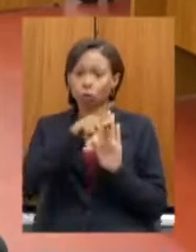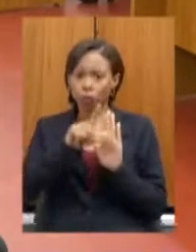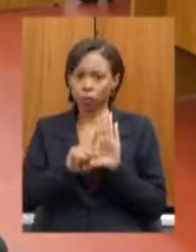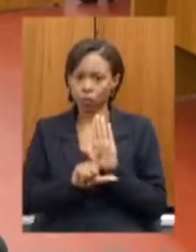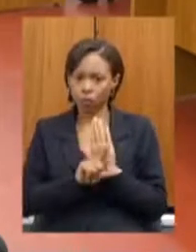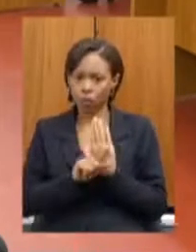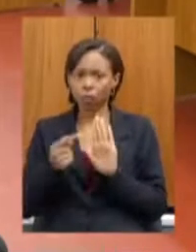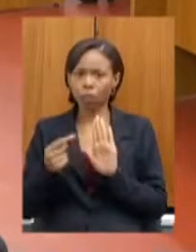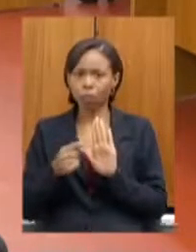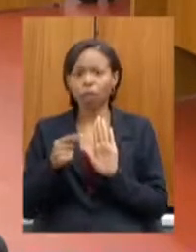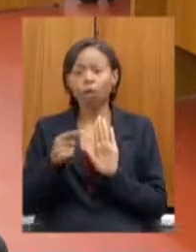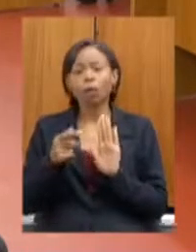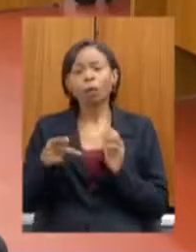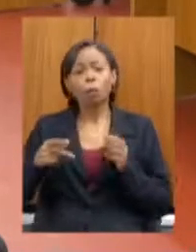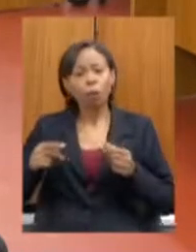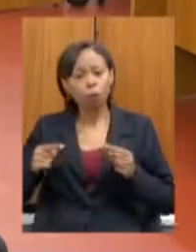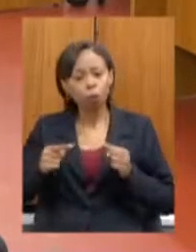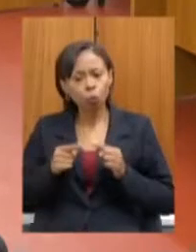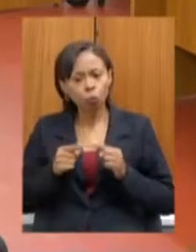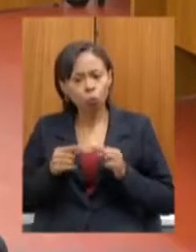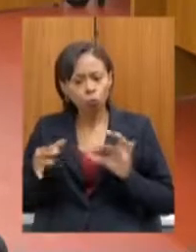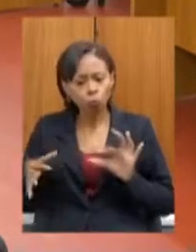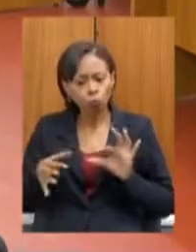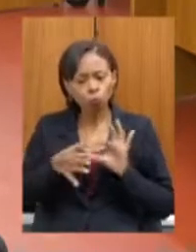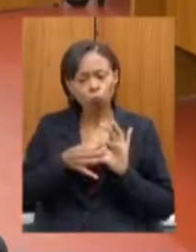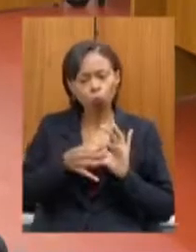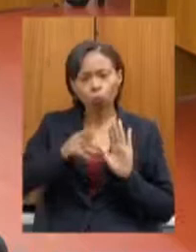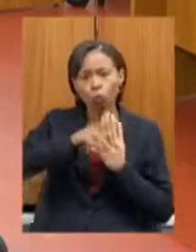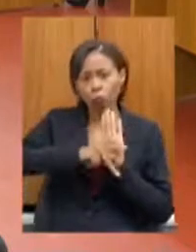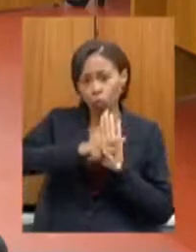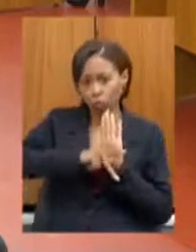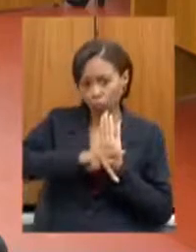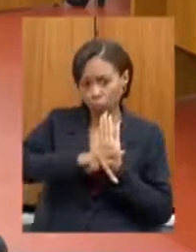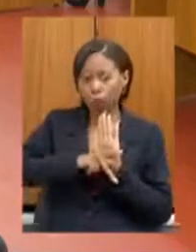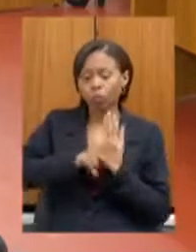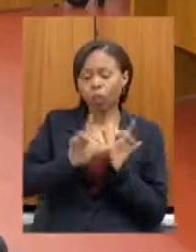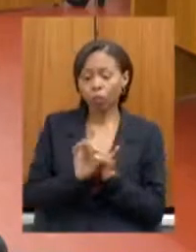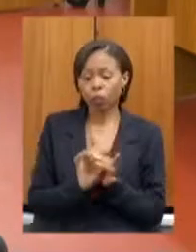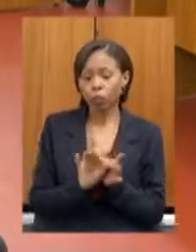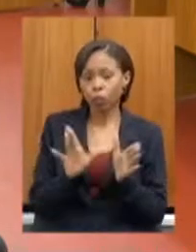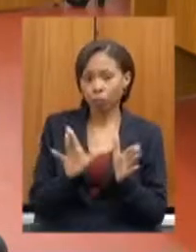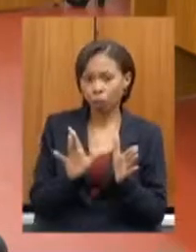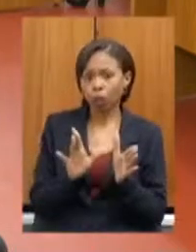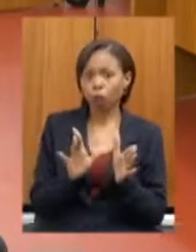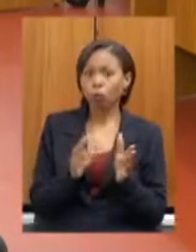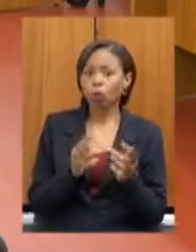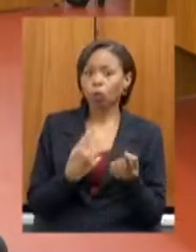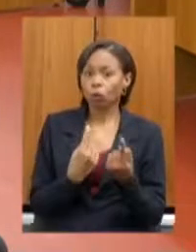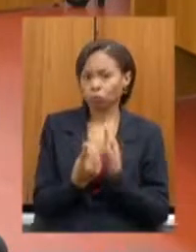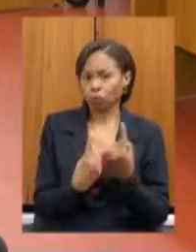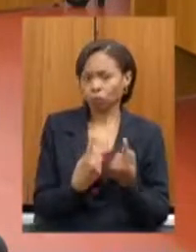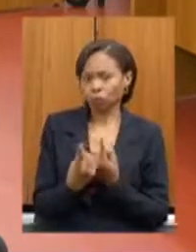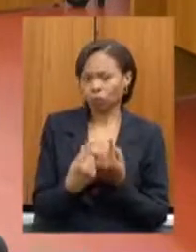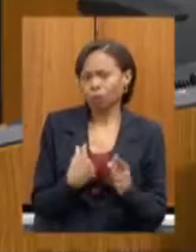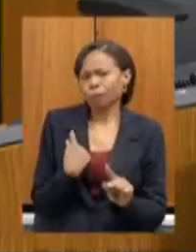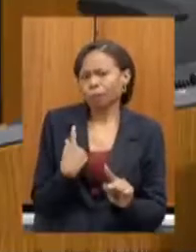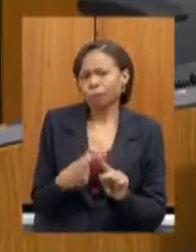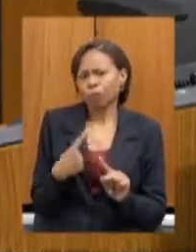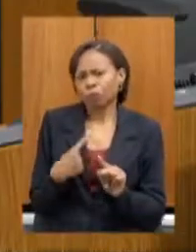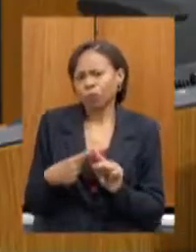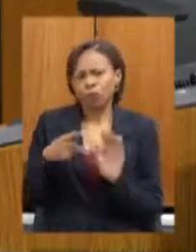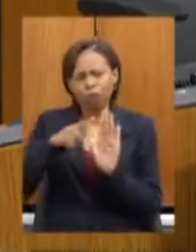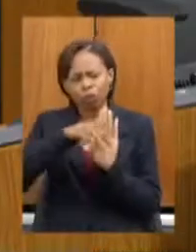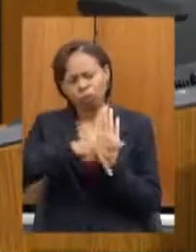desse programa de concessões rodoviárias. Por que ele existe? Qual é a razão de ser desse